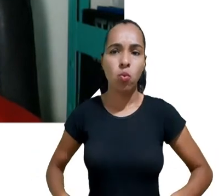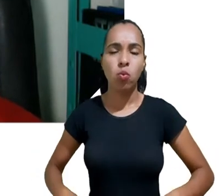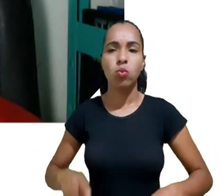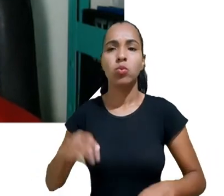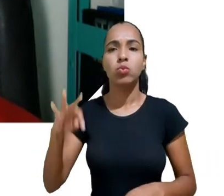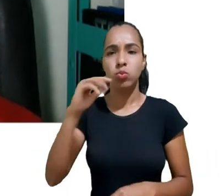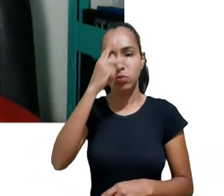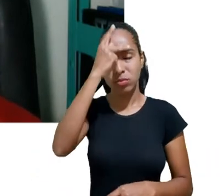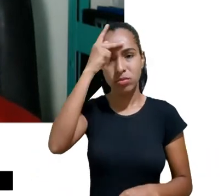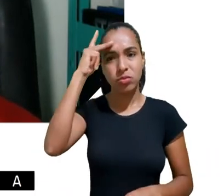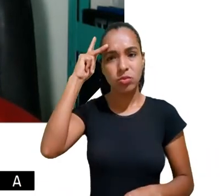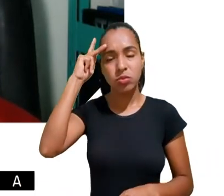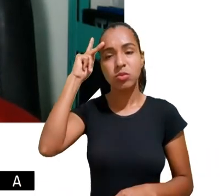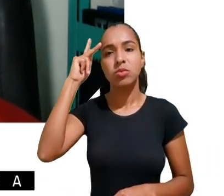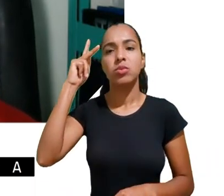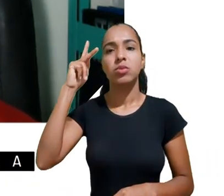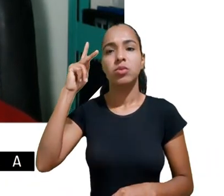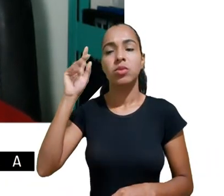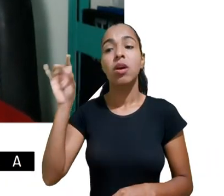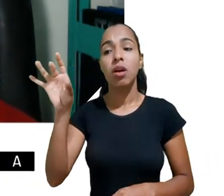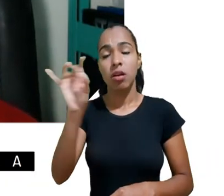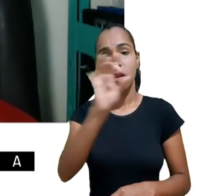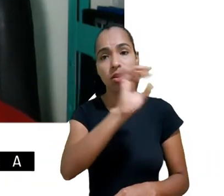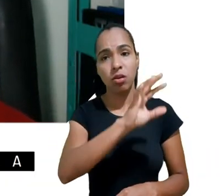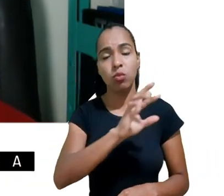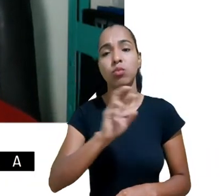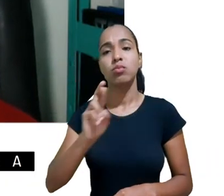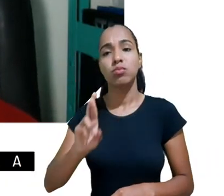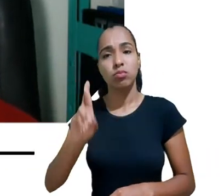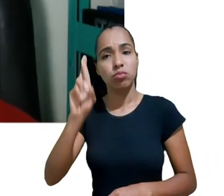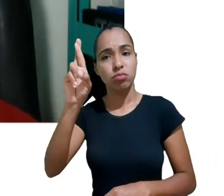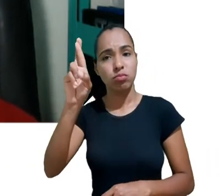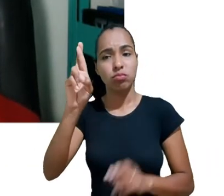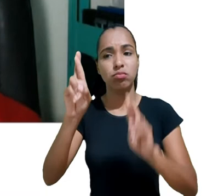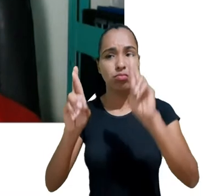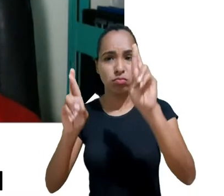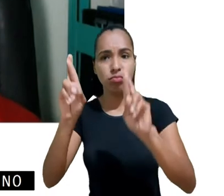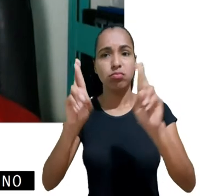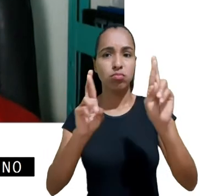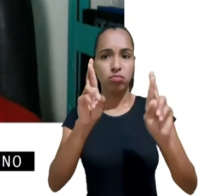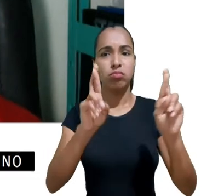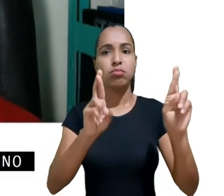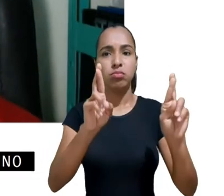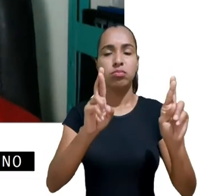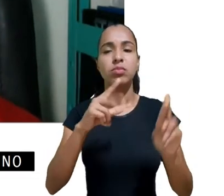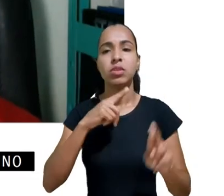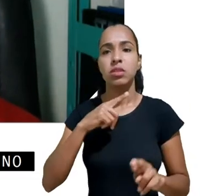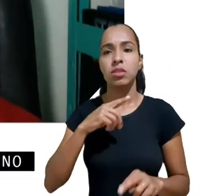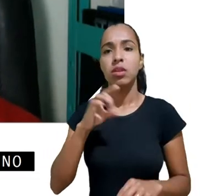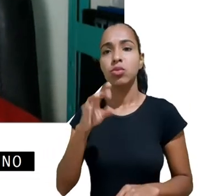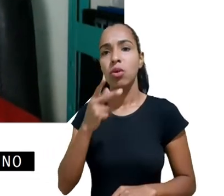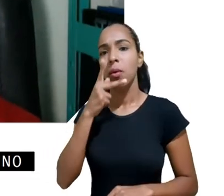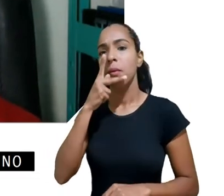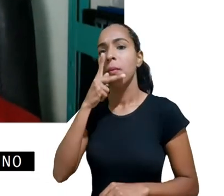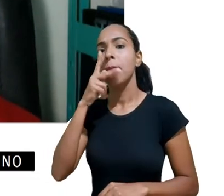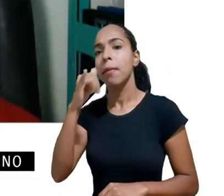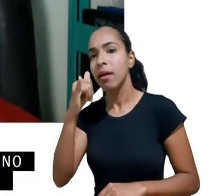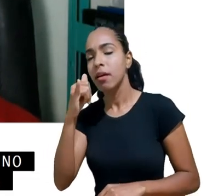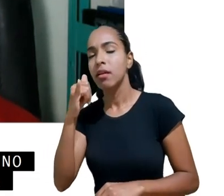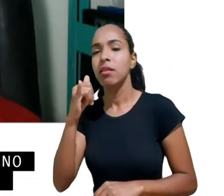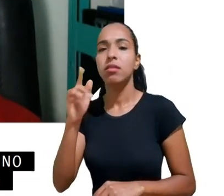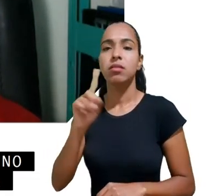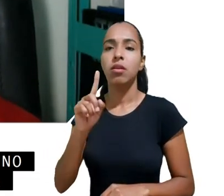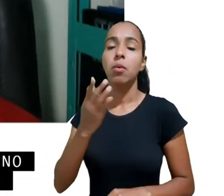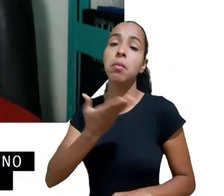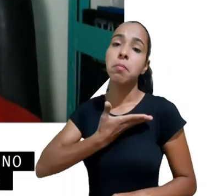responsabilidade e não apenas no exercício da parentalidade da paternidade mas também como amigo como tio como